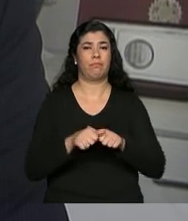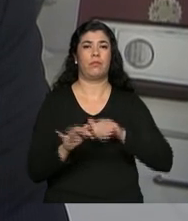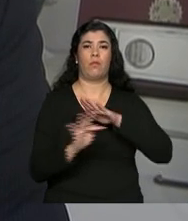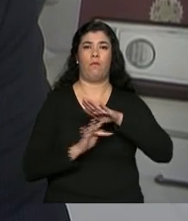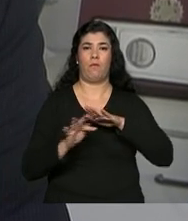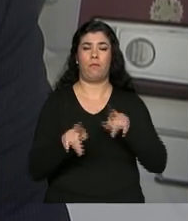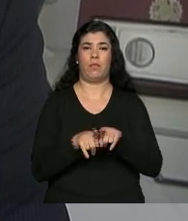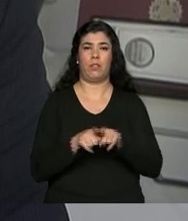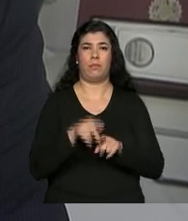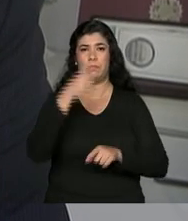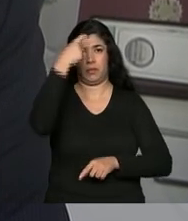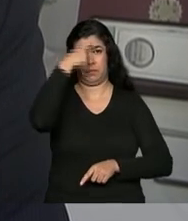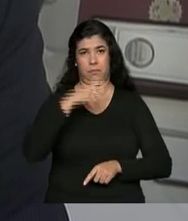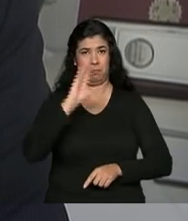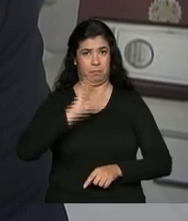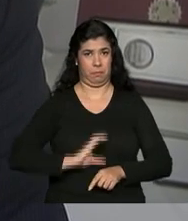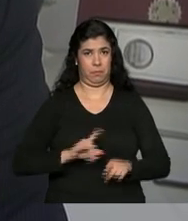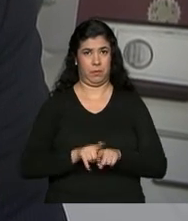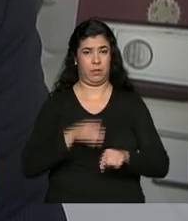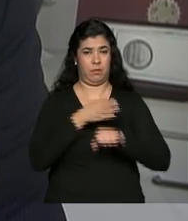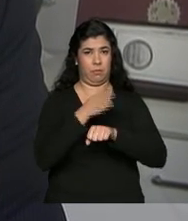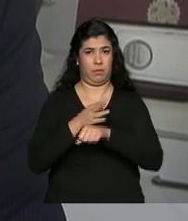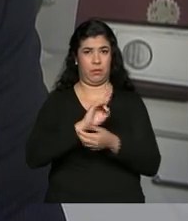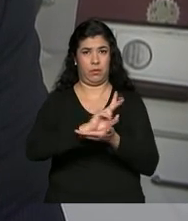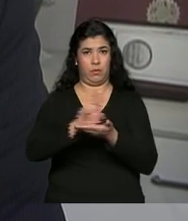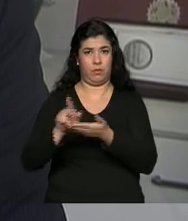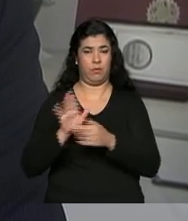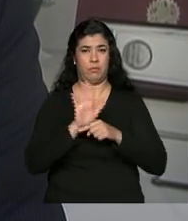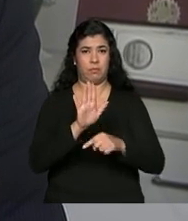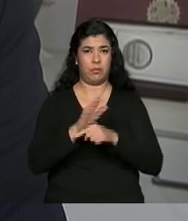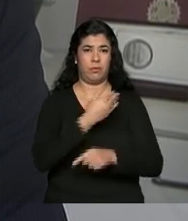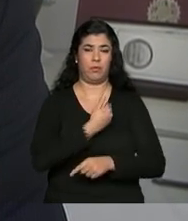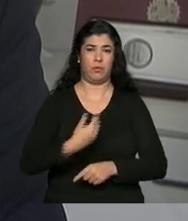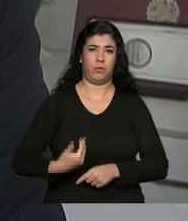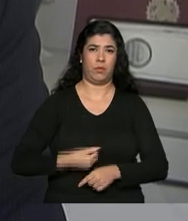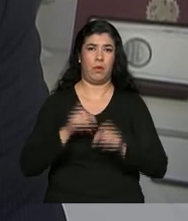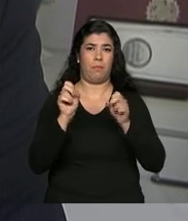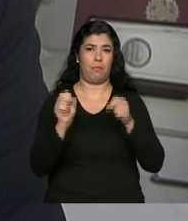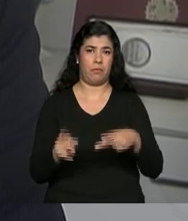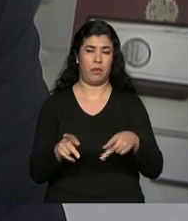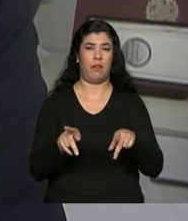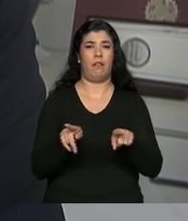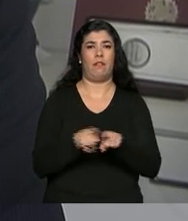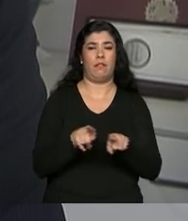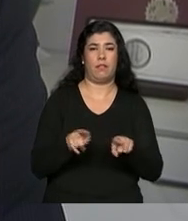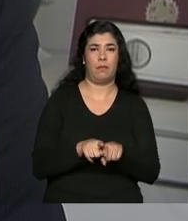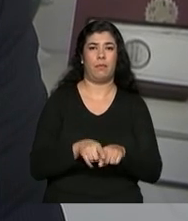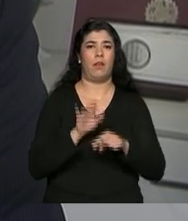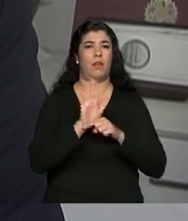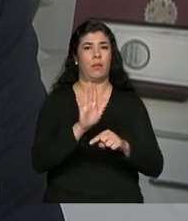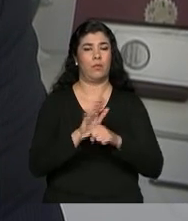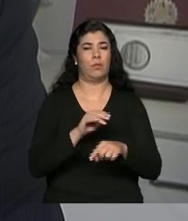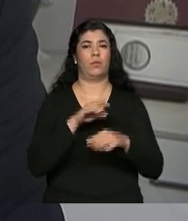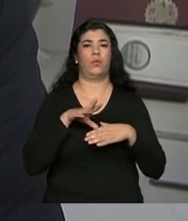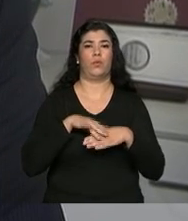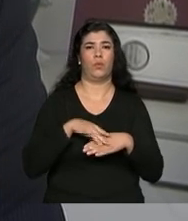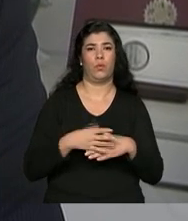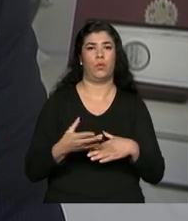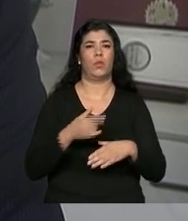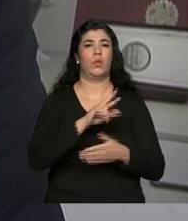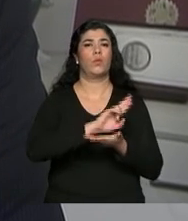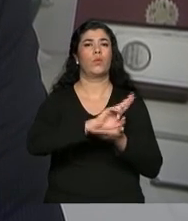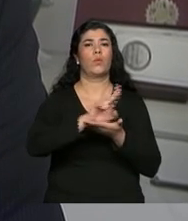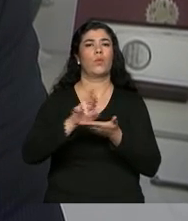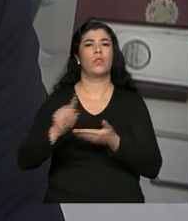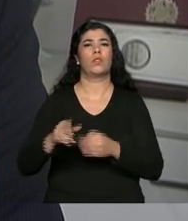porque ele passa a ter acesso aos benefícios sociais, da aposentadoria, do auxílio-doença e